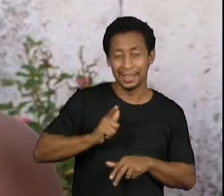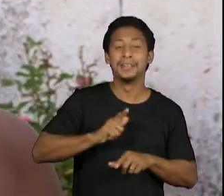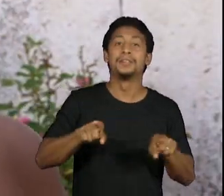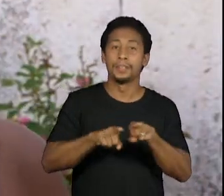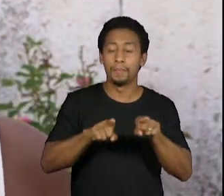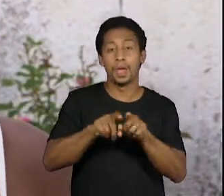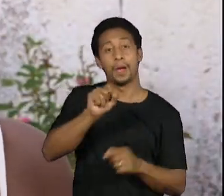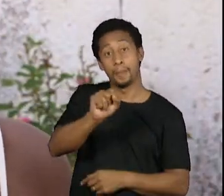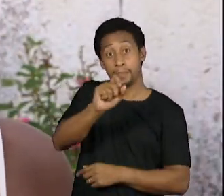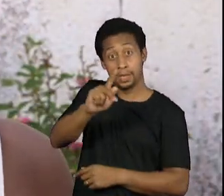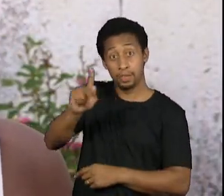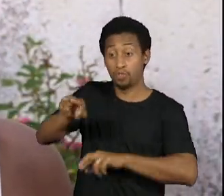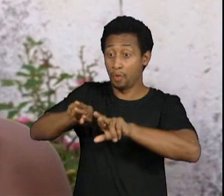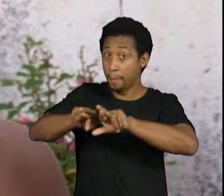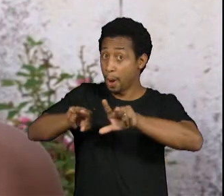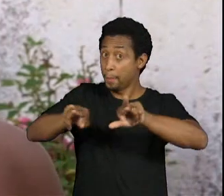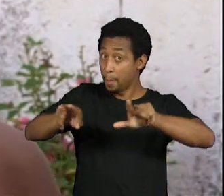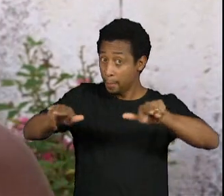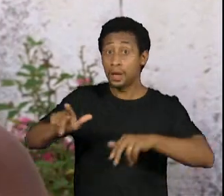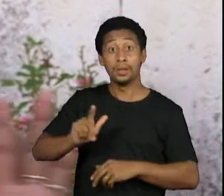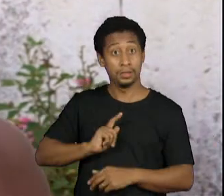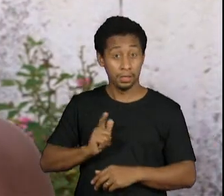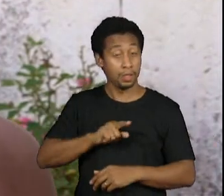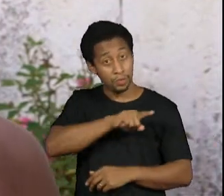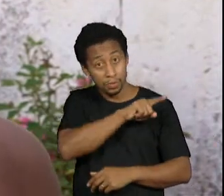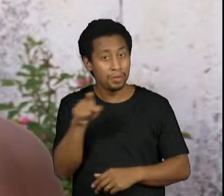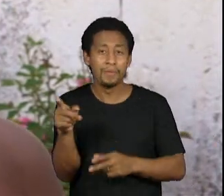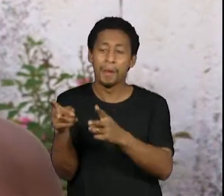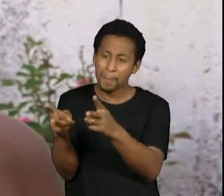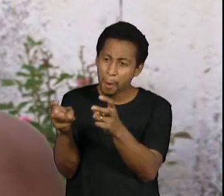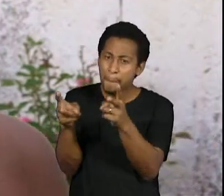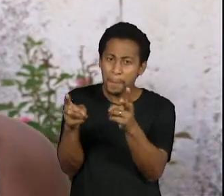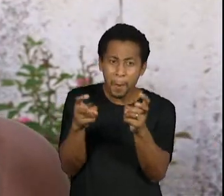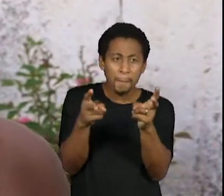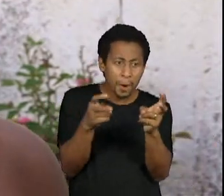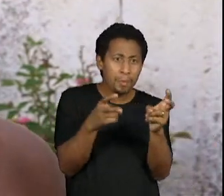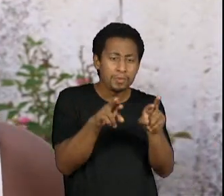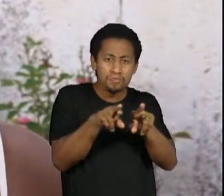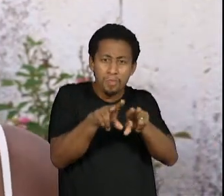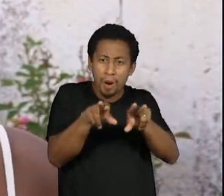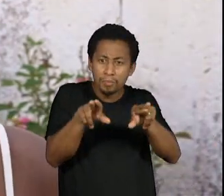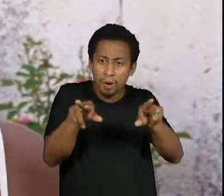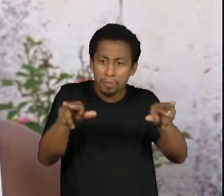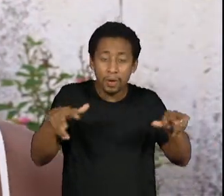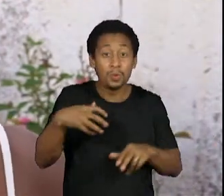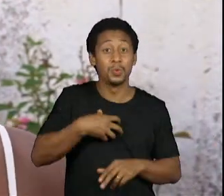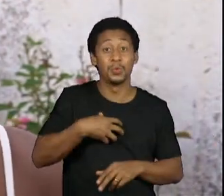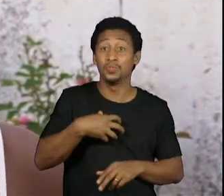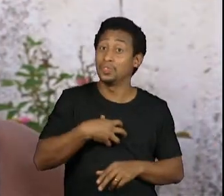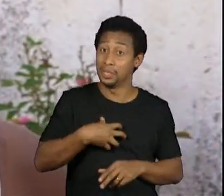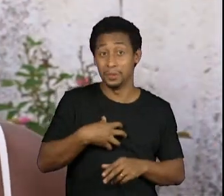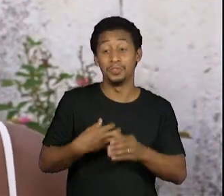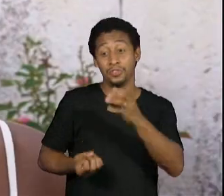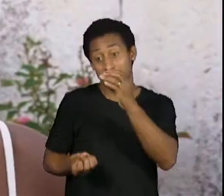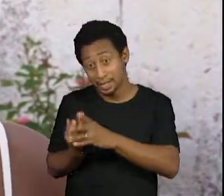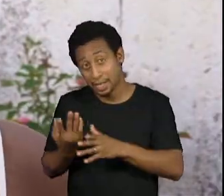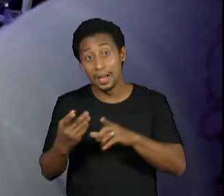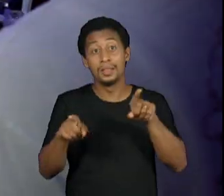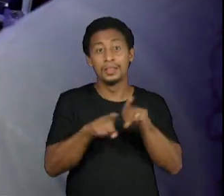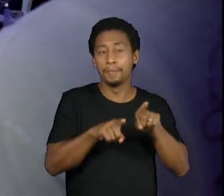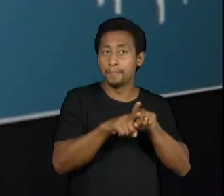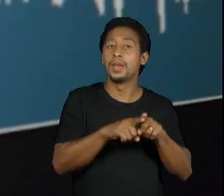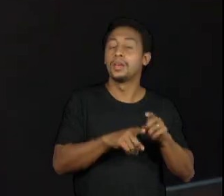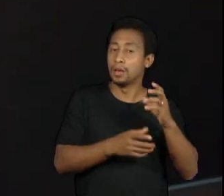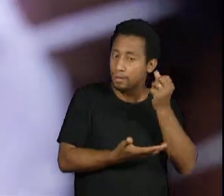distribuem esse tipo de conteúdo hoje, você vai ter uma variedade ali de formas de consumir e produzir podcast.